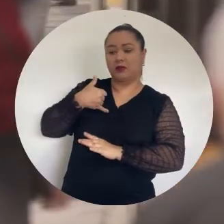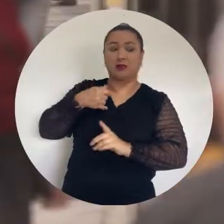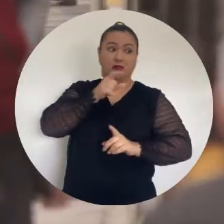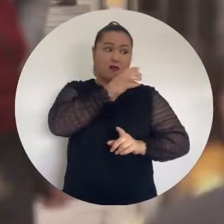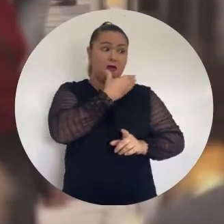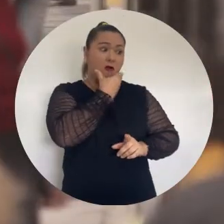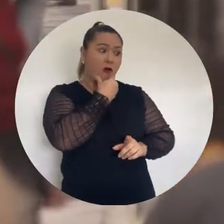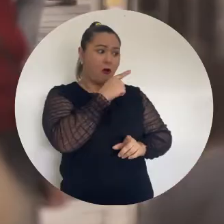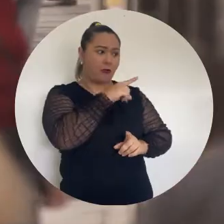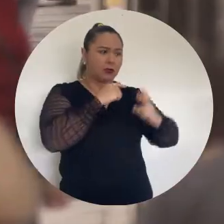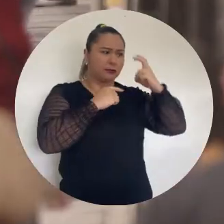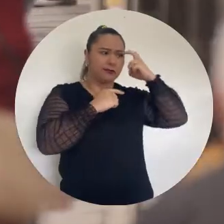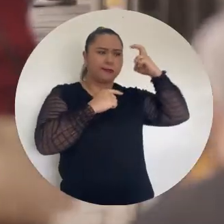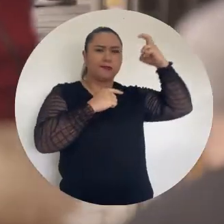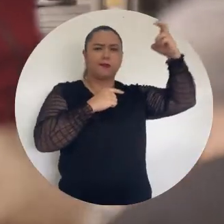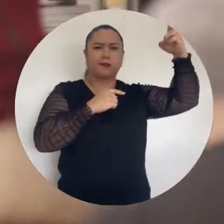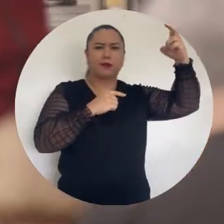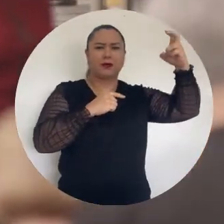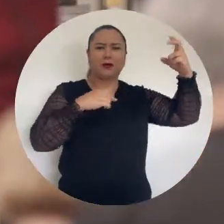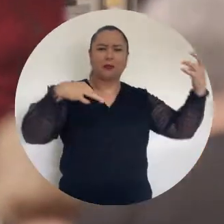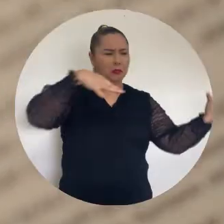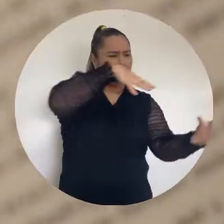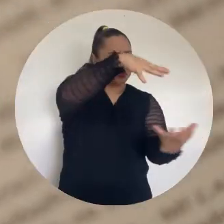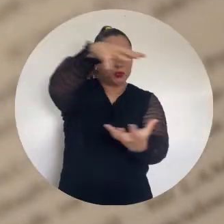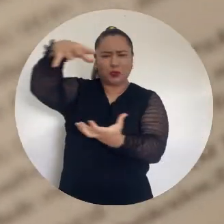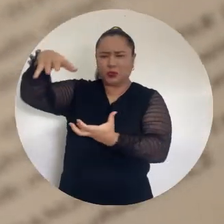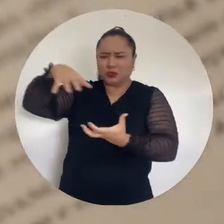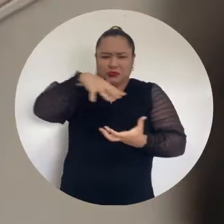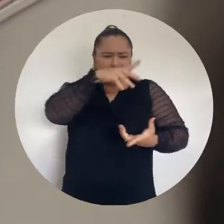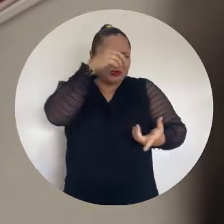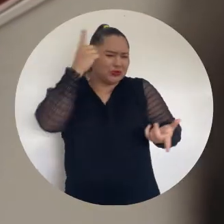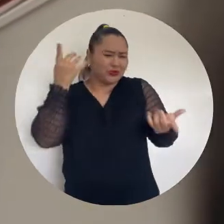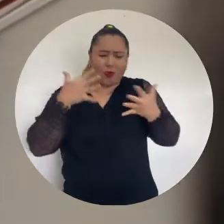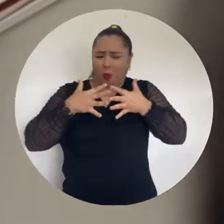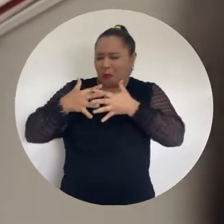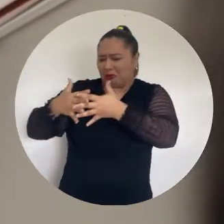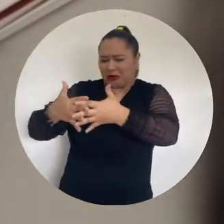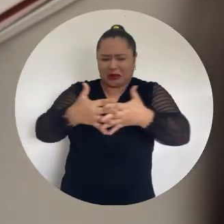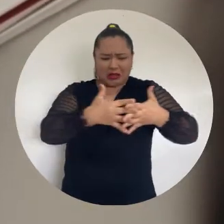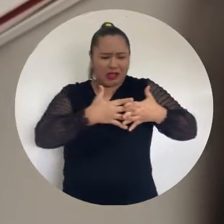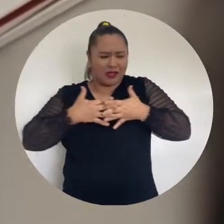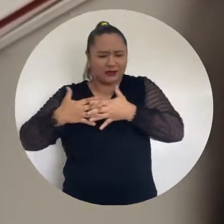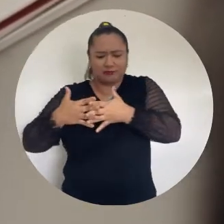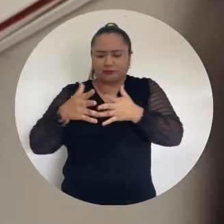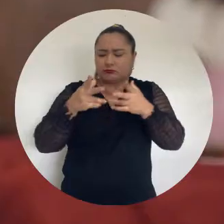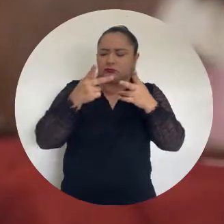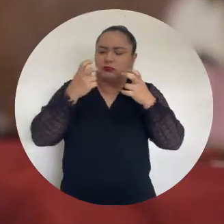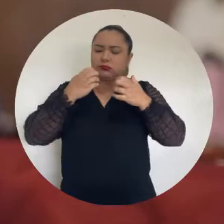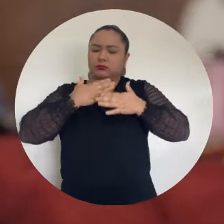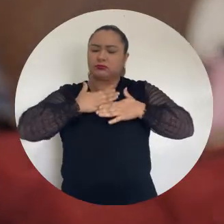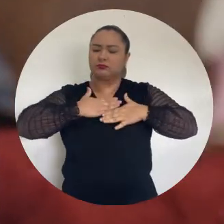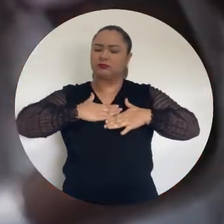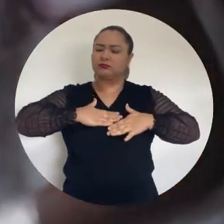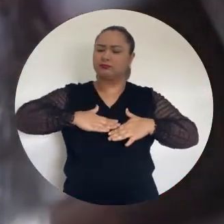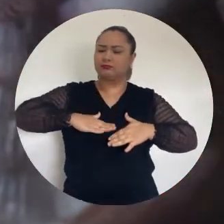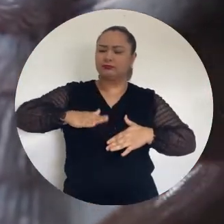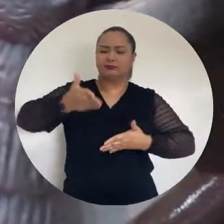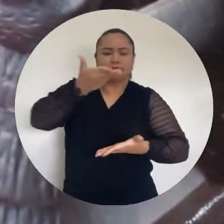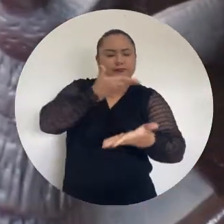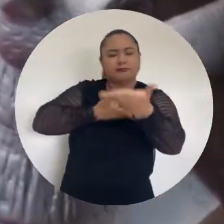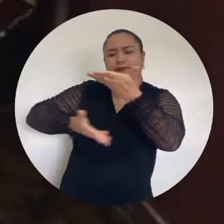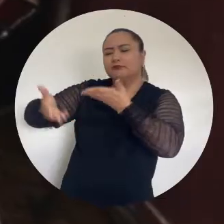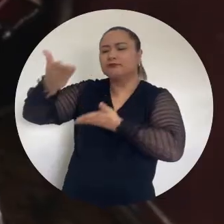segundo ela. Que no barulho do mundo revelou o silêncio. Tratou as diferenças com muito